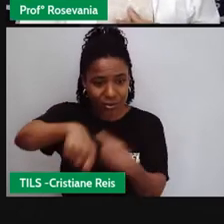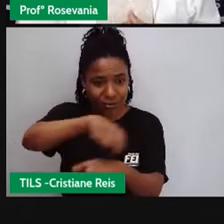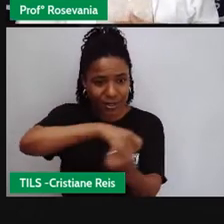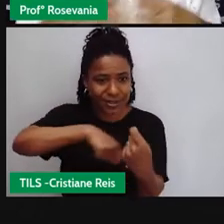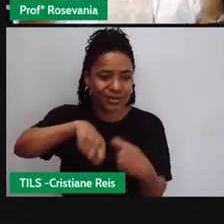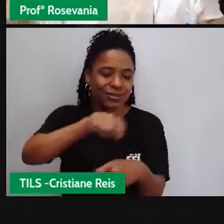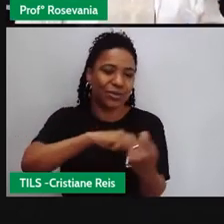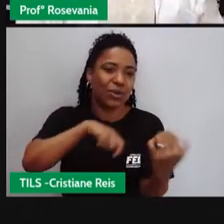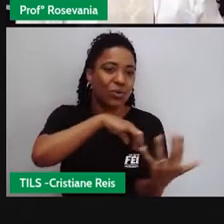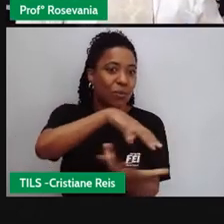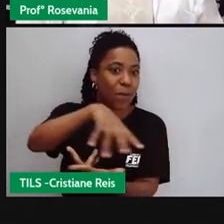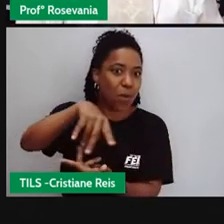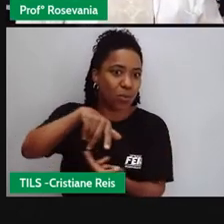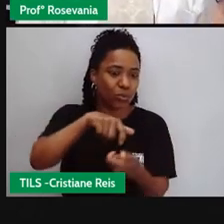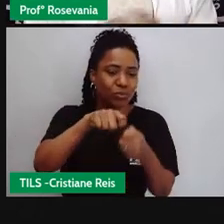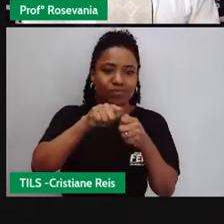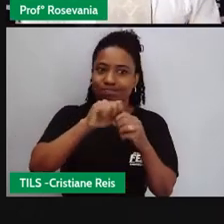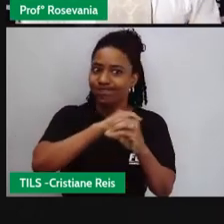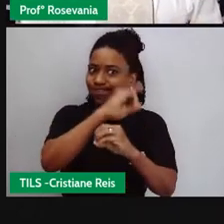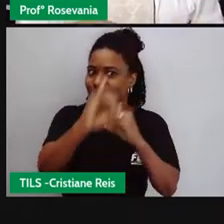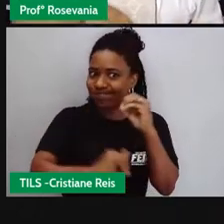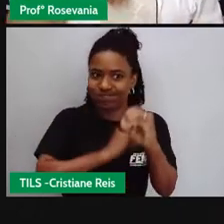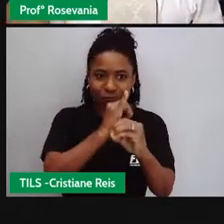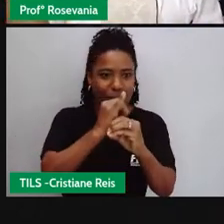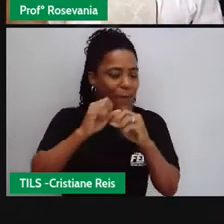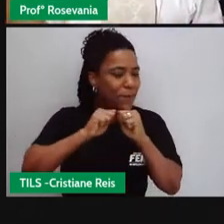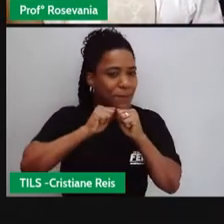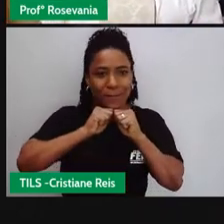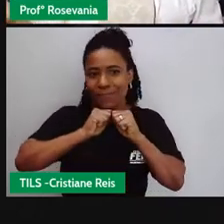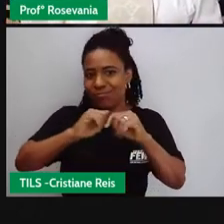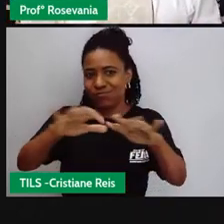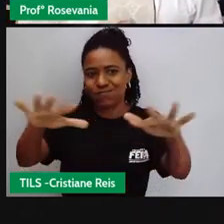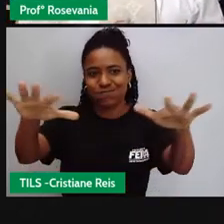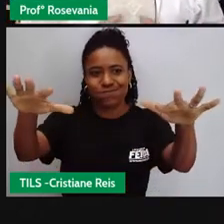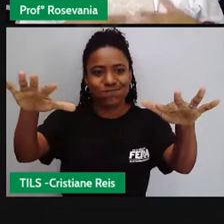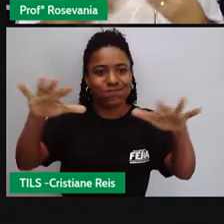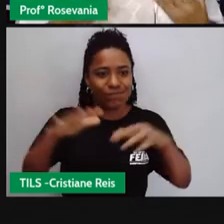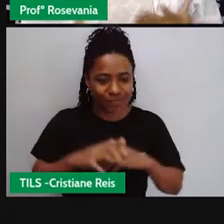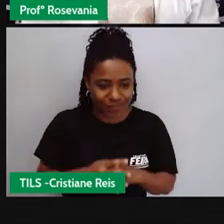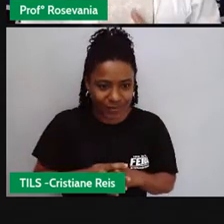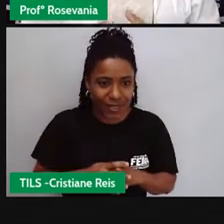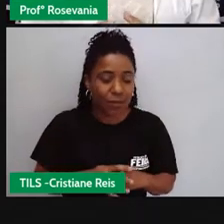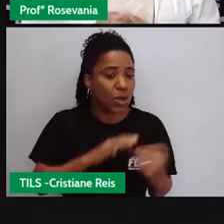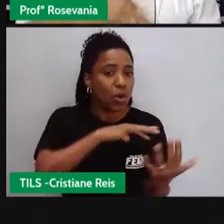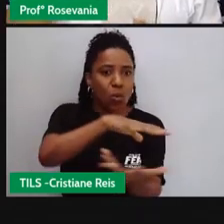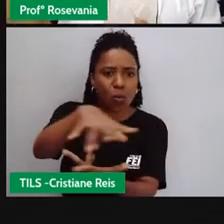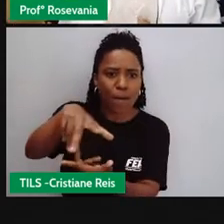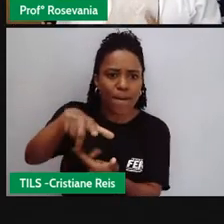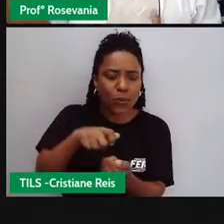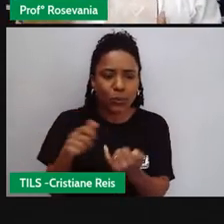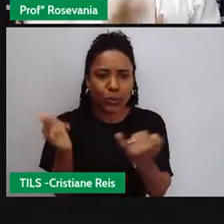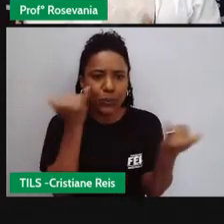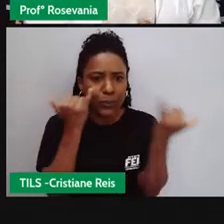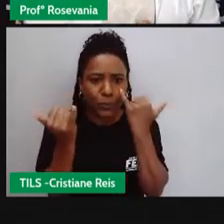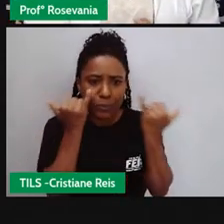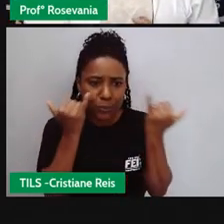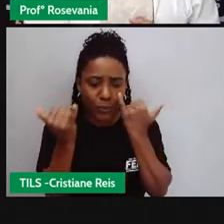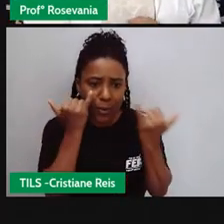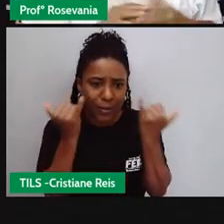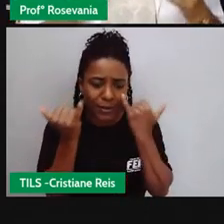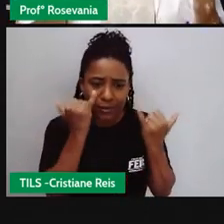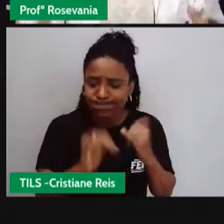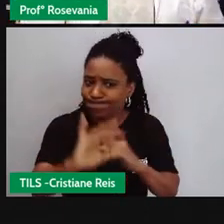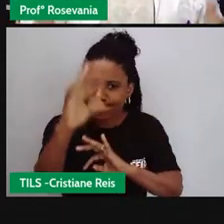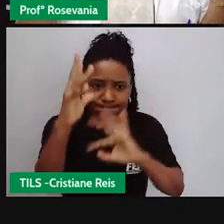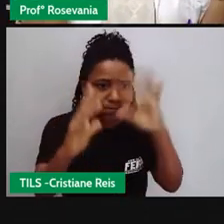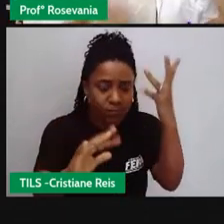internet o mundo parece que ficou pequeno a gente tem informações quase que simultaneamente na hora que está acontecendo lá